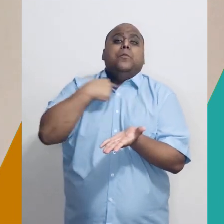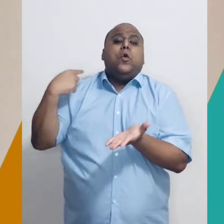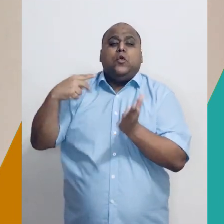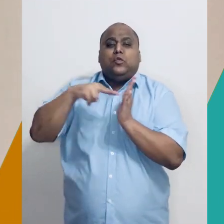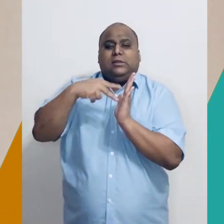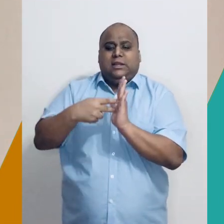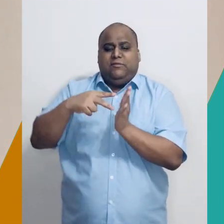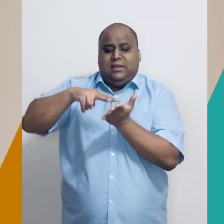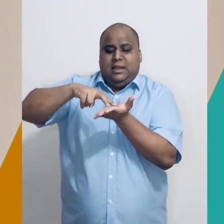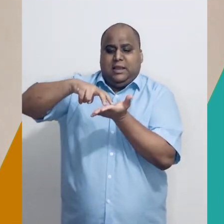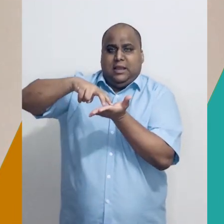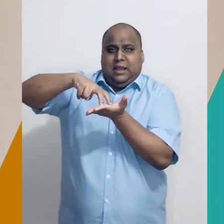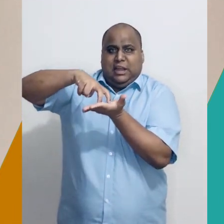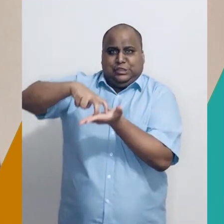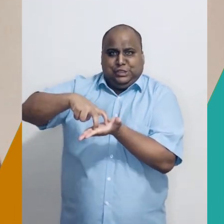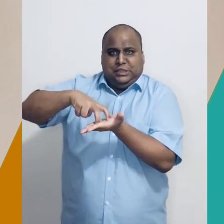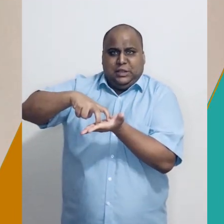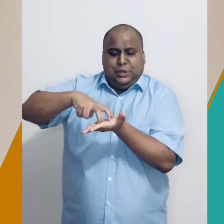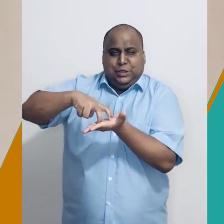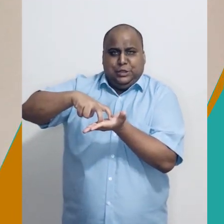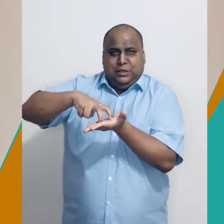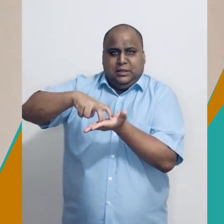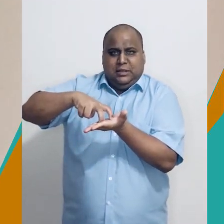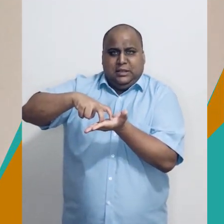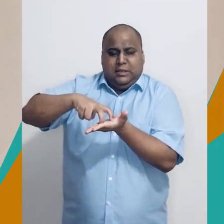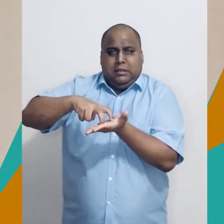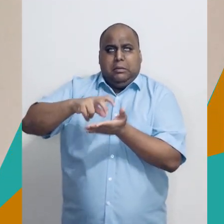estátua, parado,